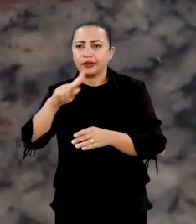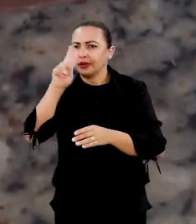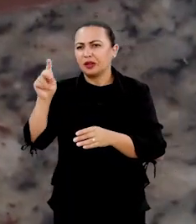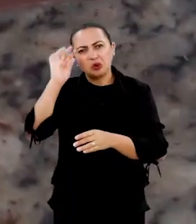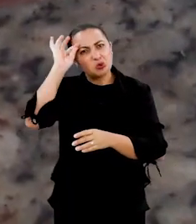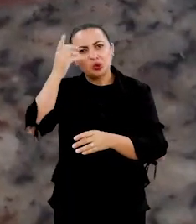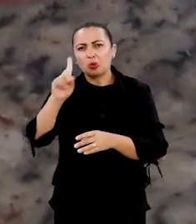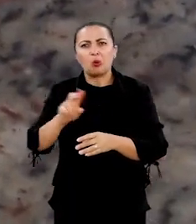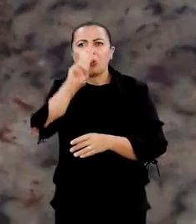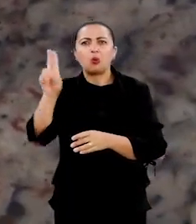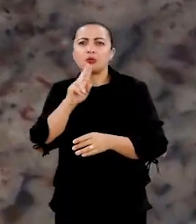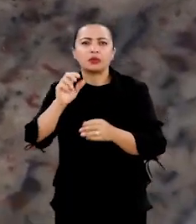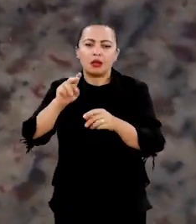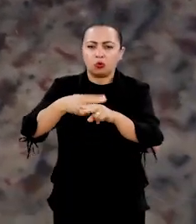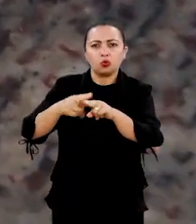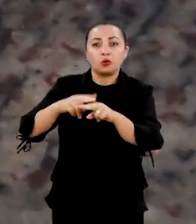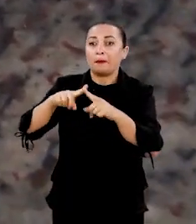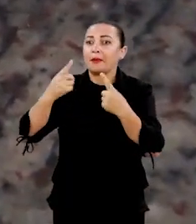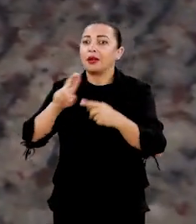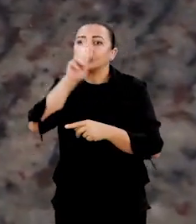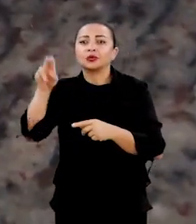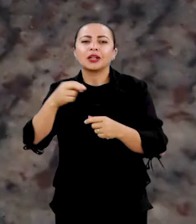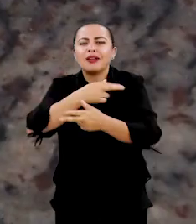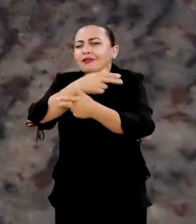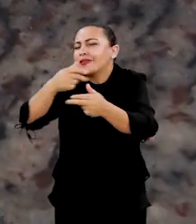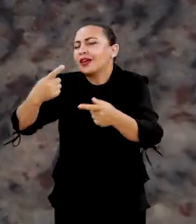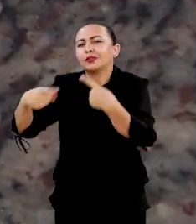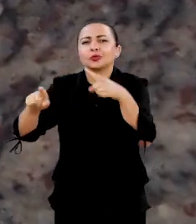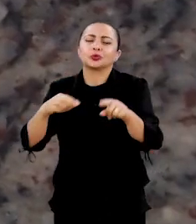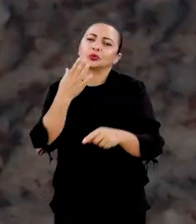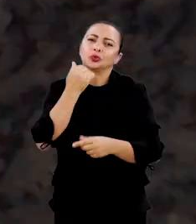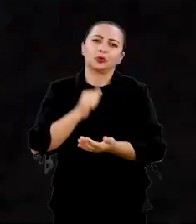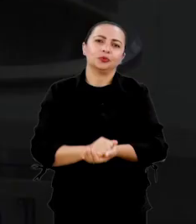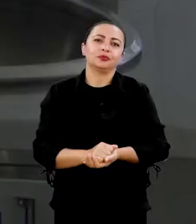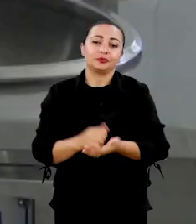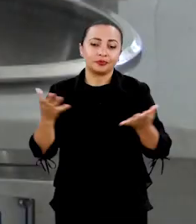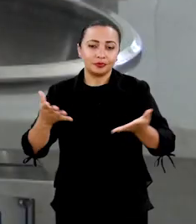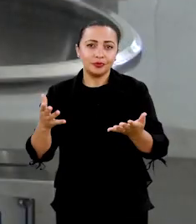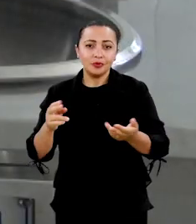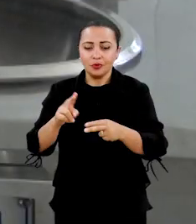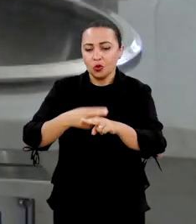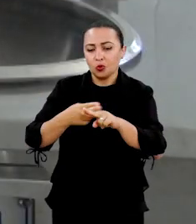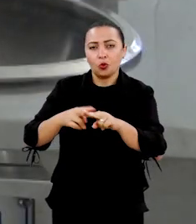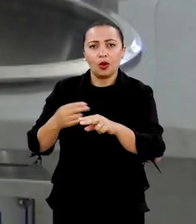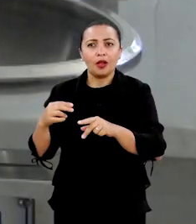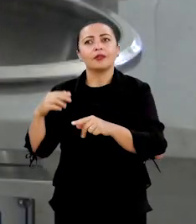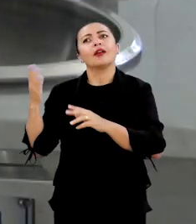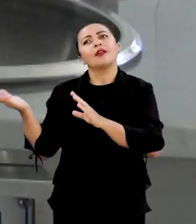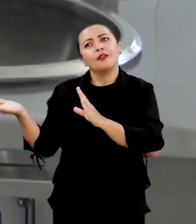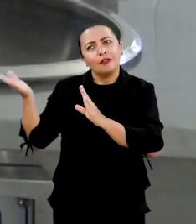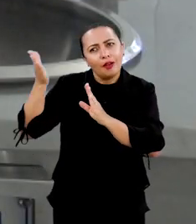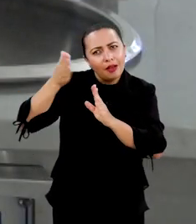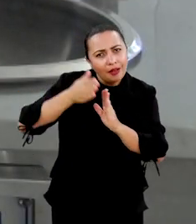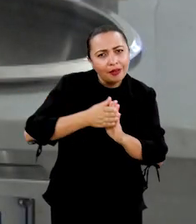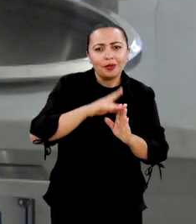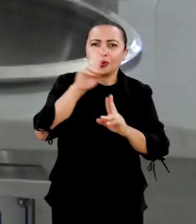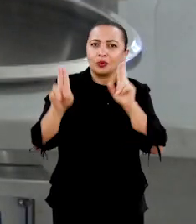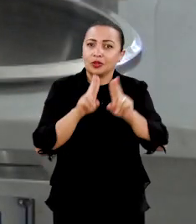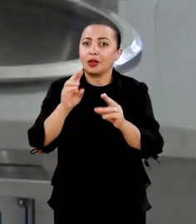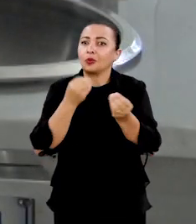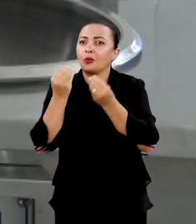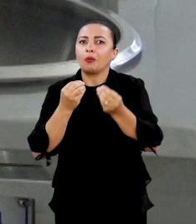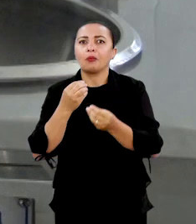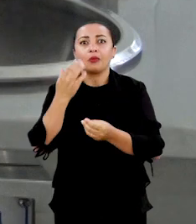não só utilizar em chocolate, mas que possa utilizar em diversos outros alimentos. Atualmente o chocolate vem sendo